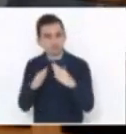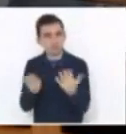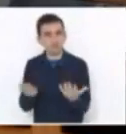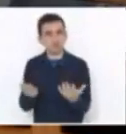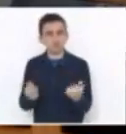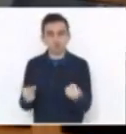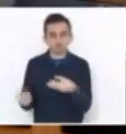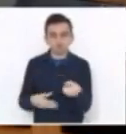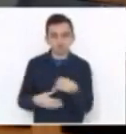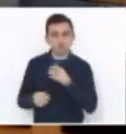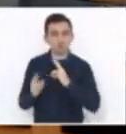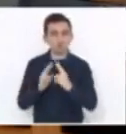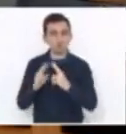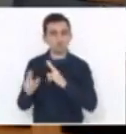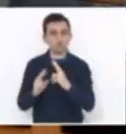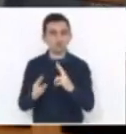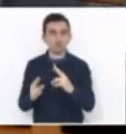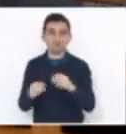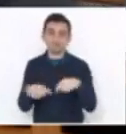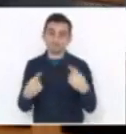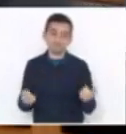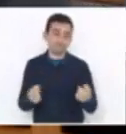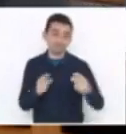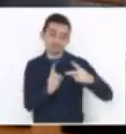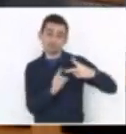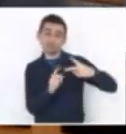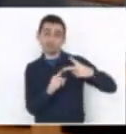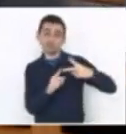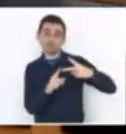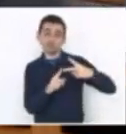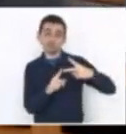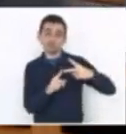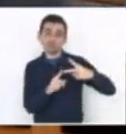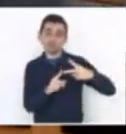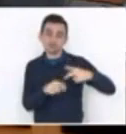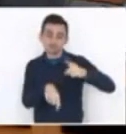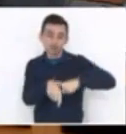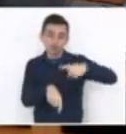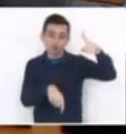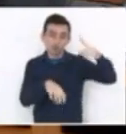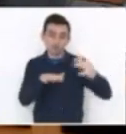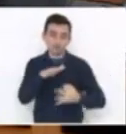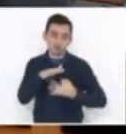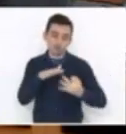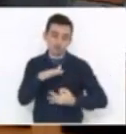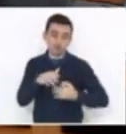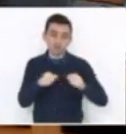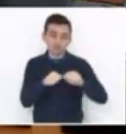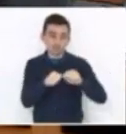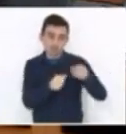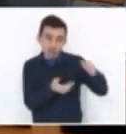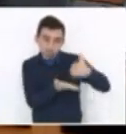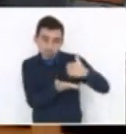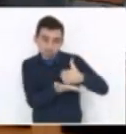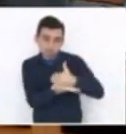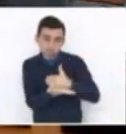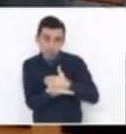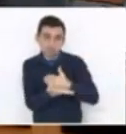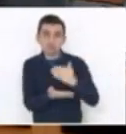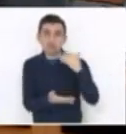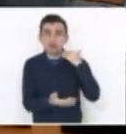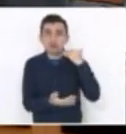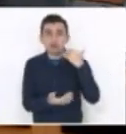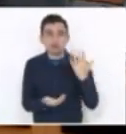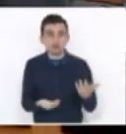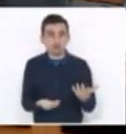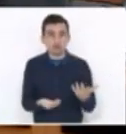novas rodovias, essa é a segunda etapa. É na hora de formalizar o contrato com o órgão financiador. E o secretário